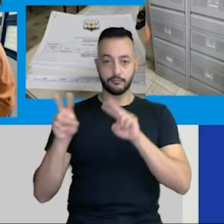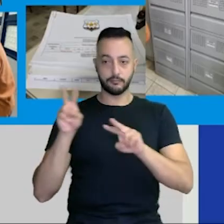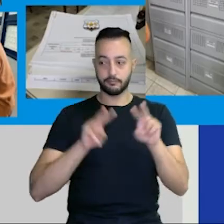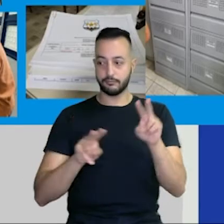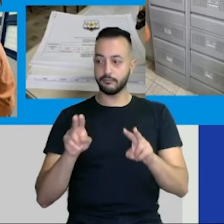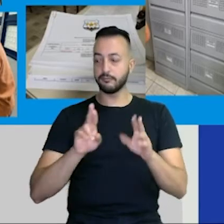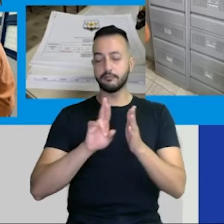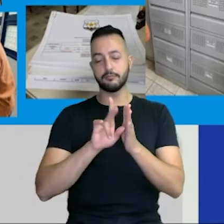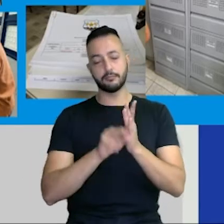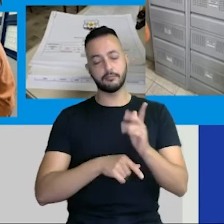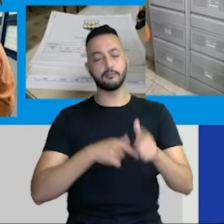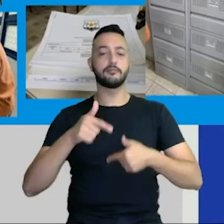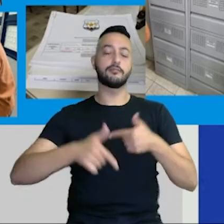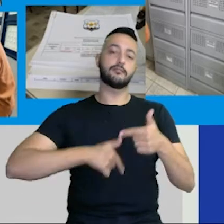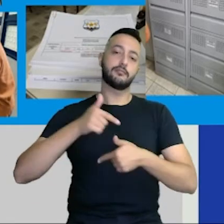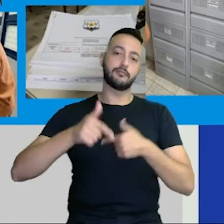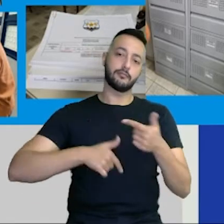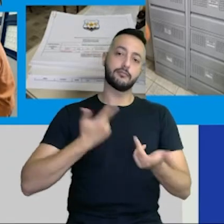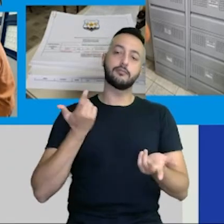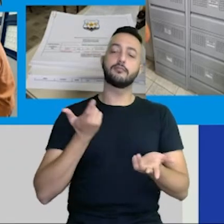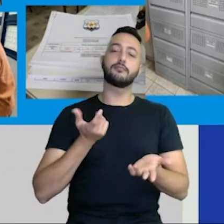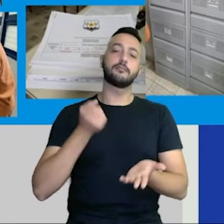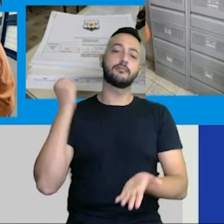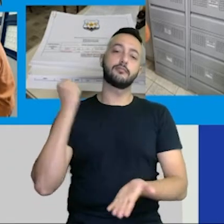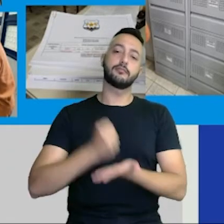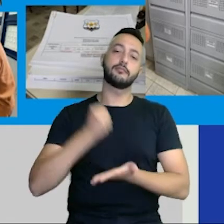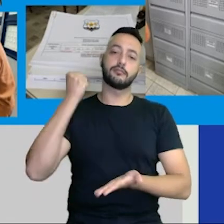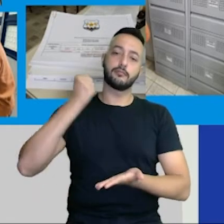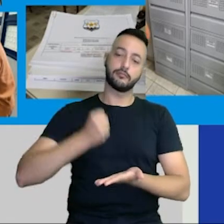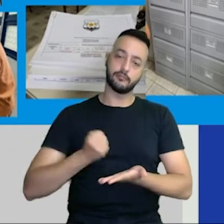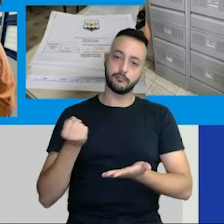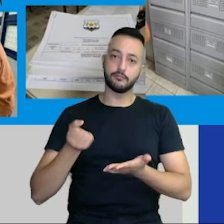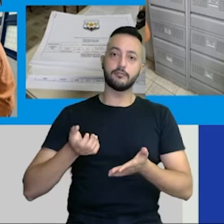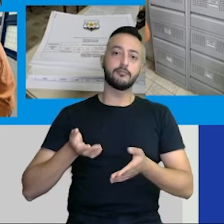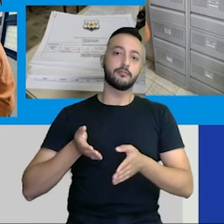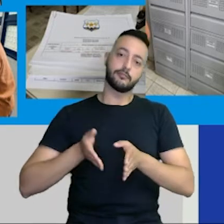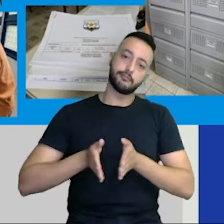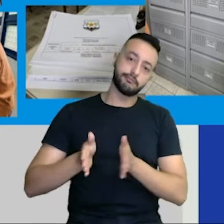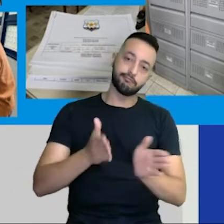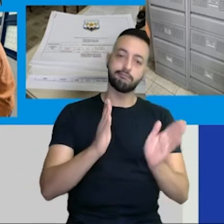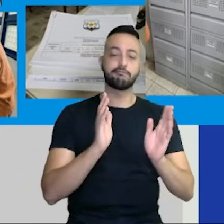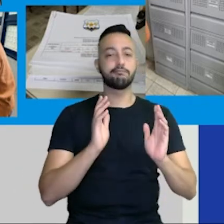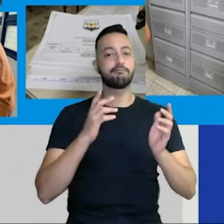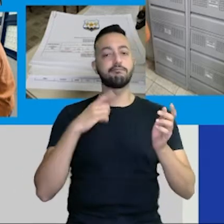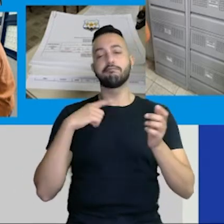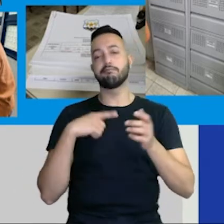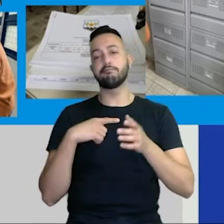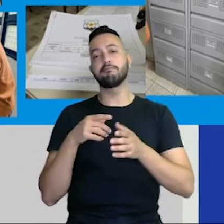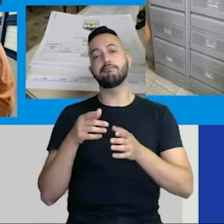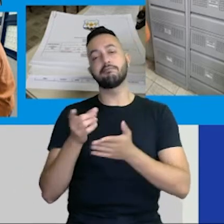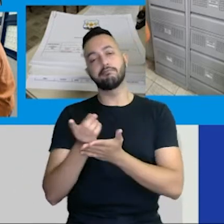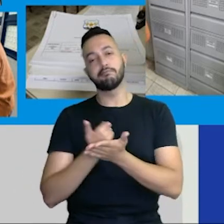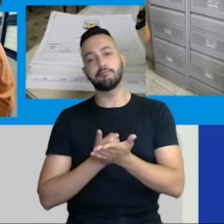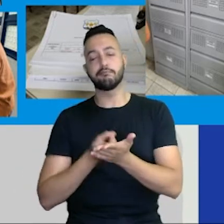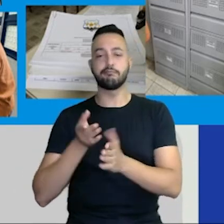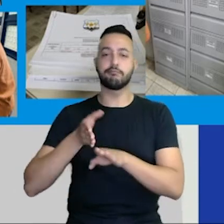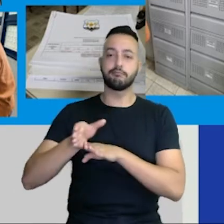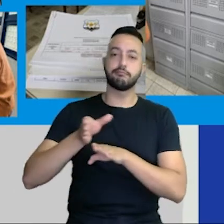N atividades, portarias, encaminhamentos, declarações, orientações,